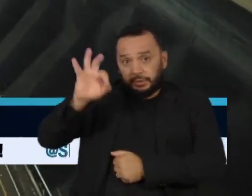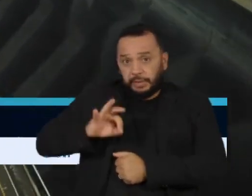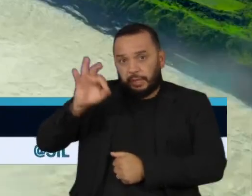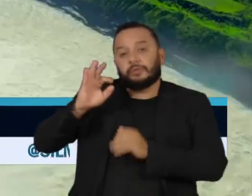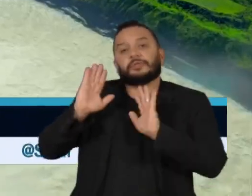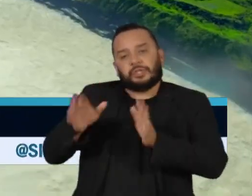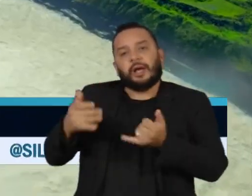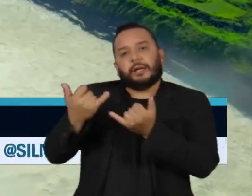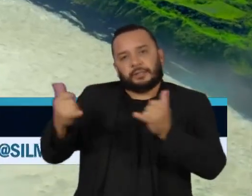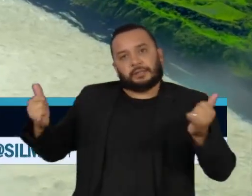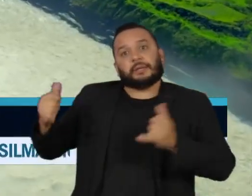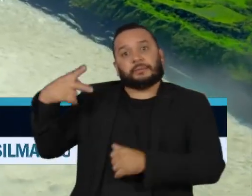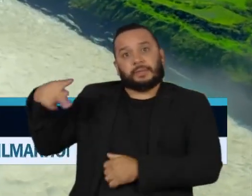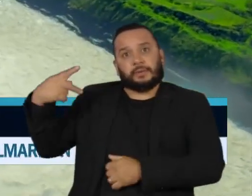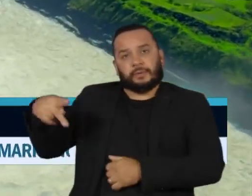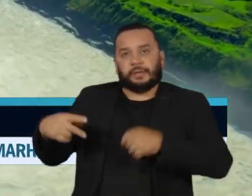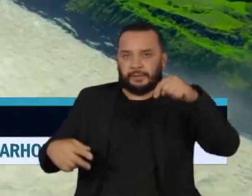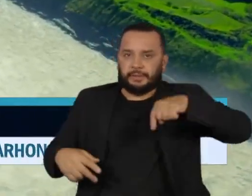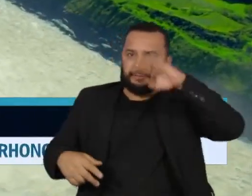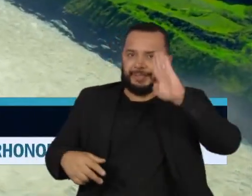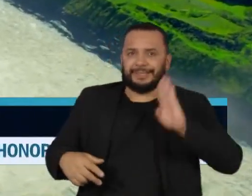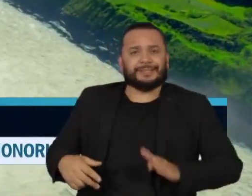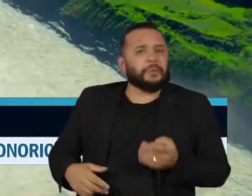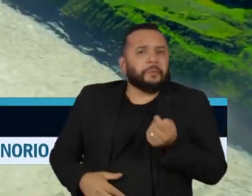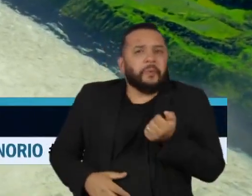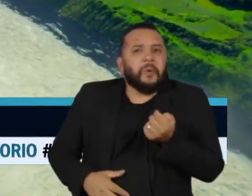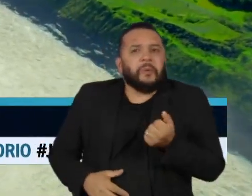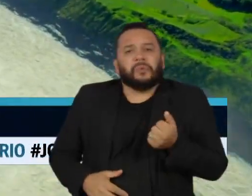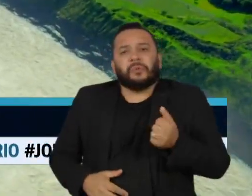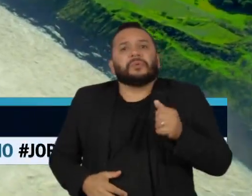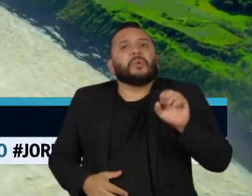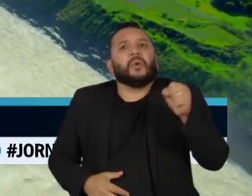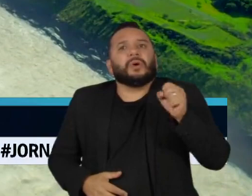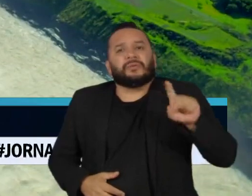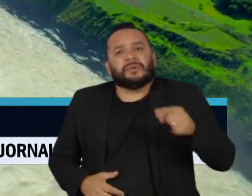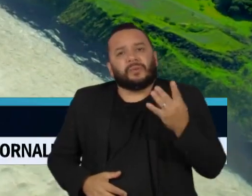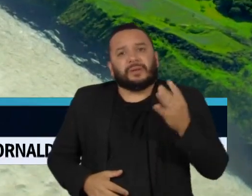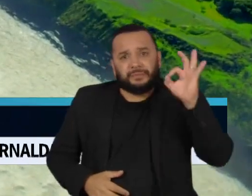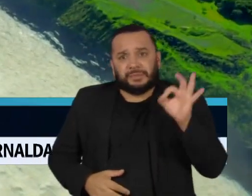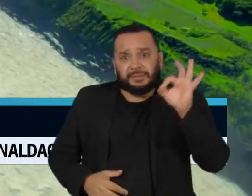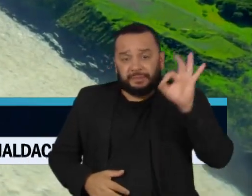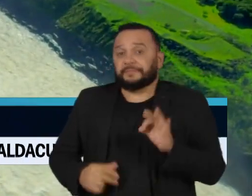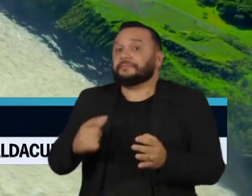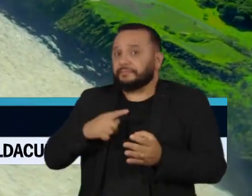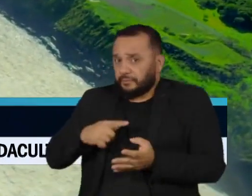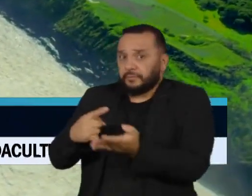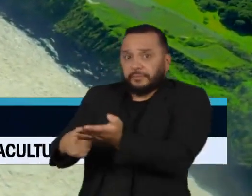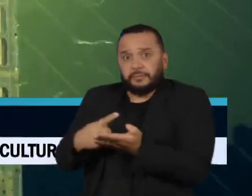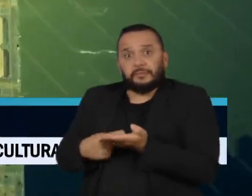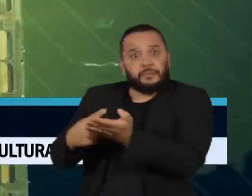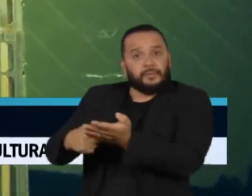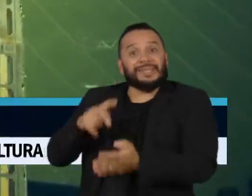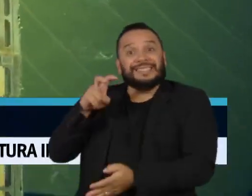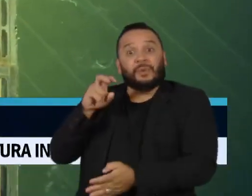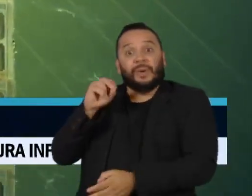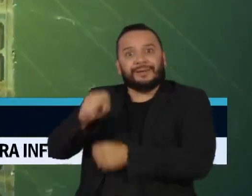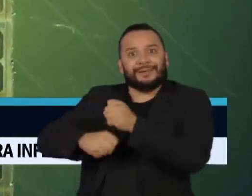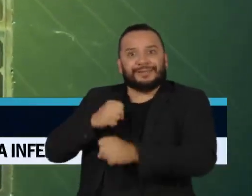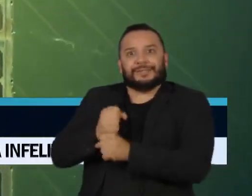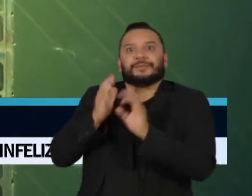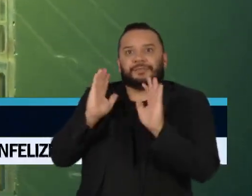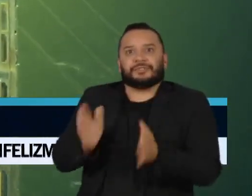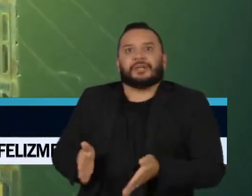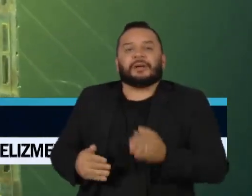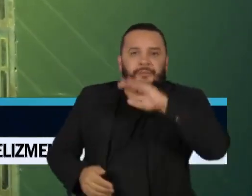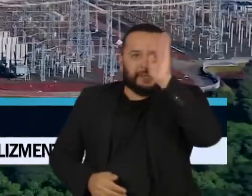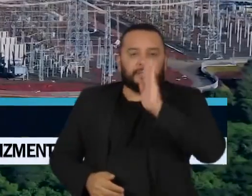paraguaio. Do lado brasileiro, não chega a 9%. Pelo tratado de quase 50 anos atrás, o Brasil fica